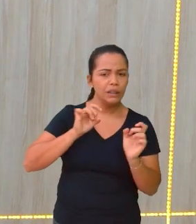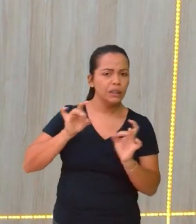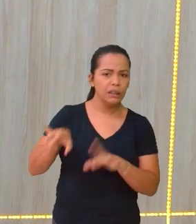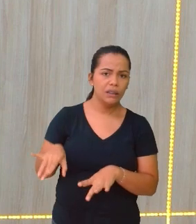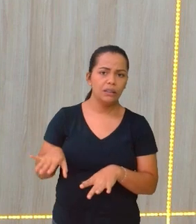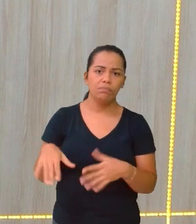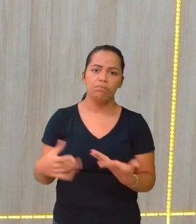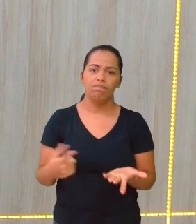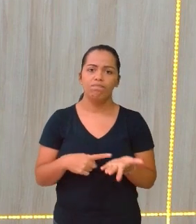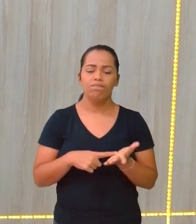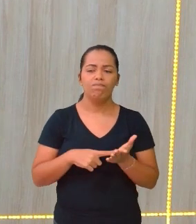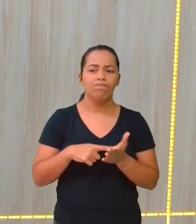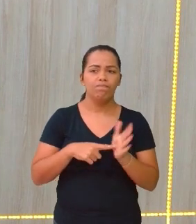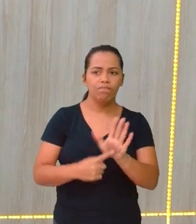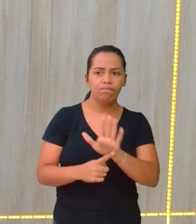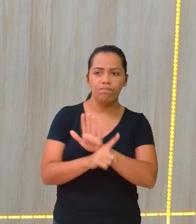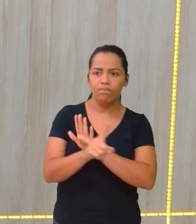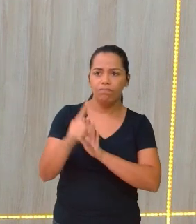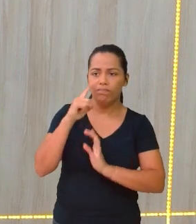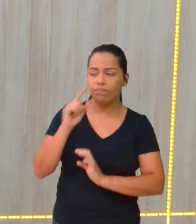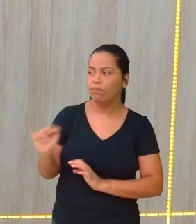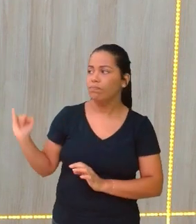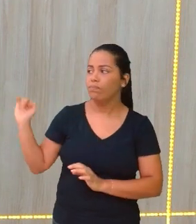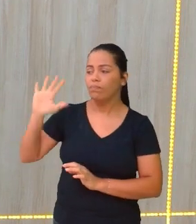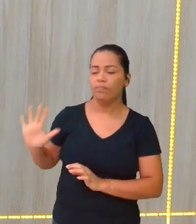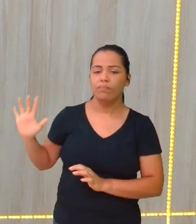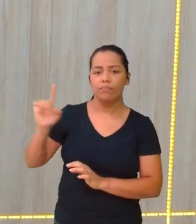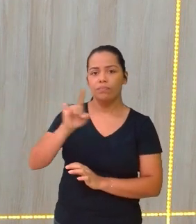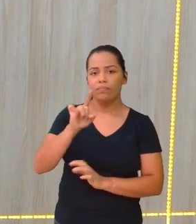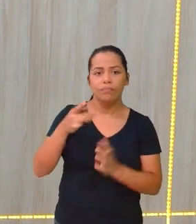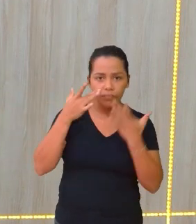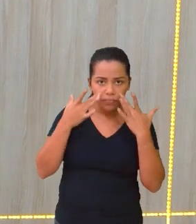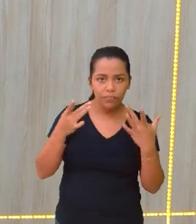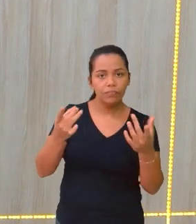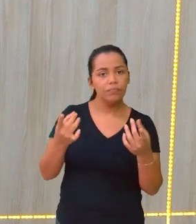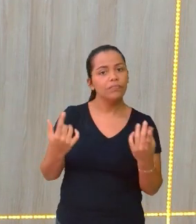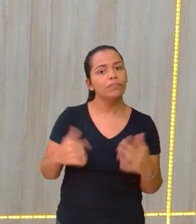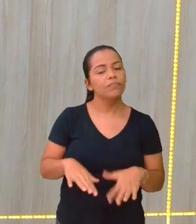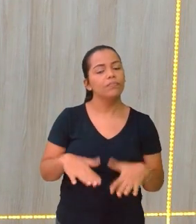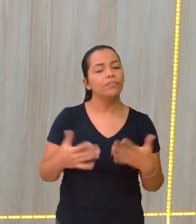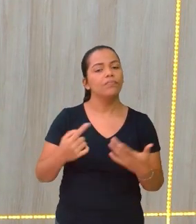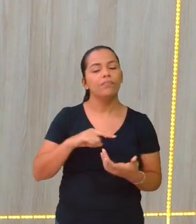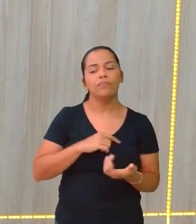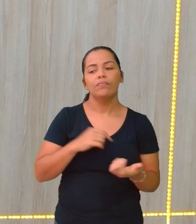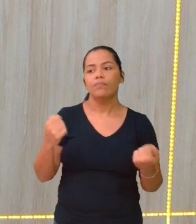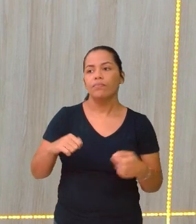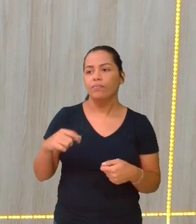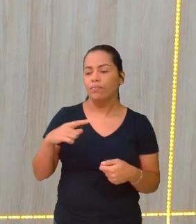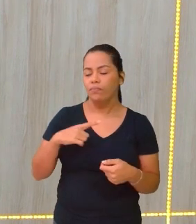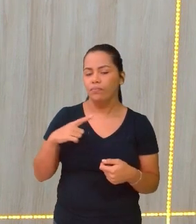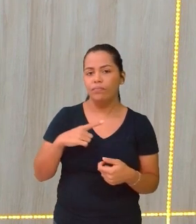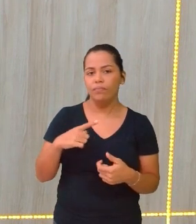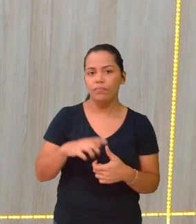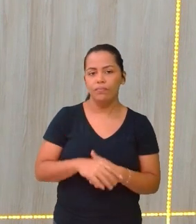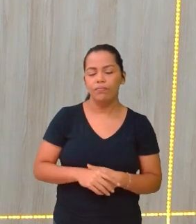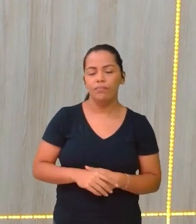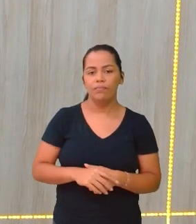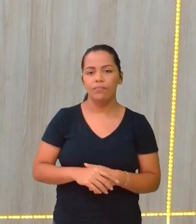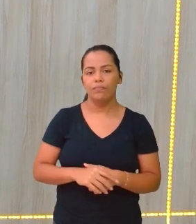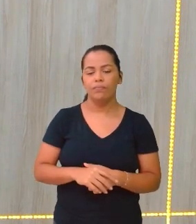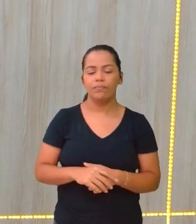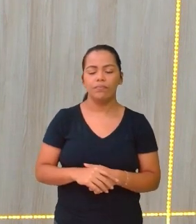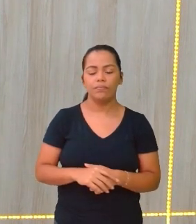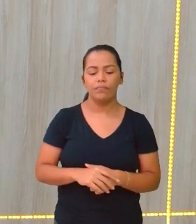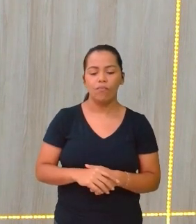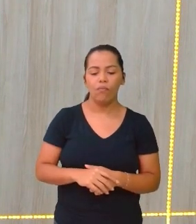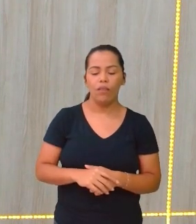atenção de vocês que quando estamos deslocando alguma coisa, a gente precisa imprimir uma força suficiente para tirar